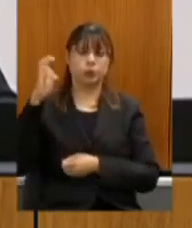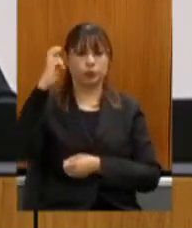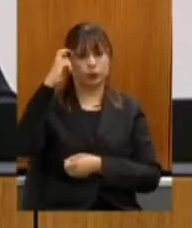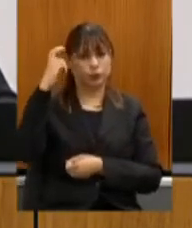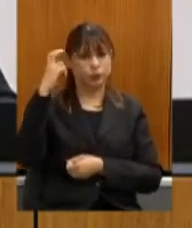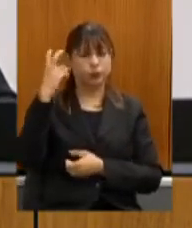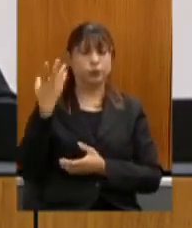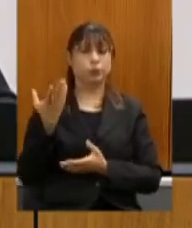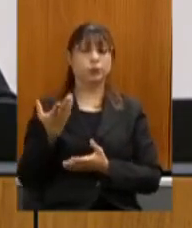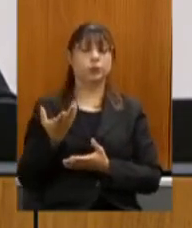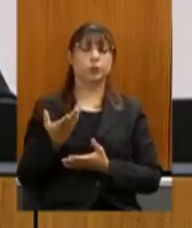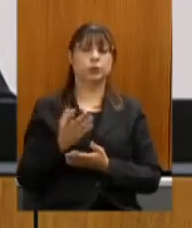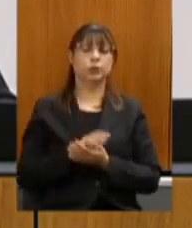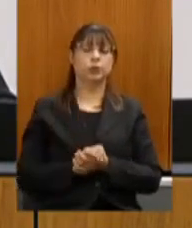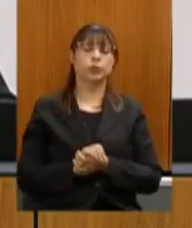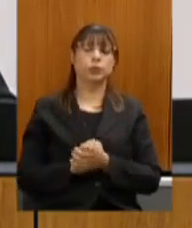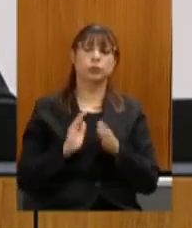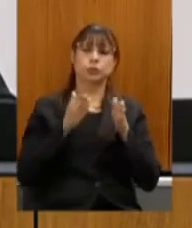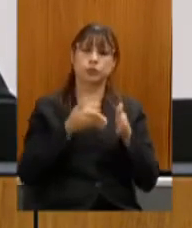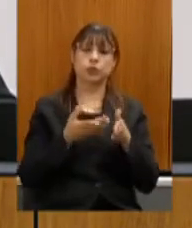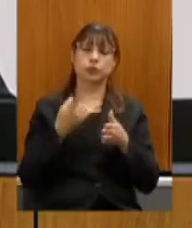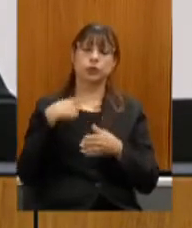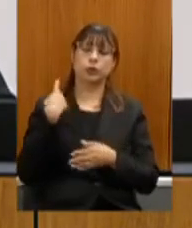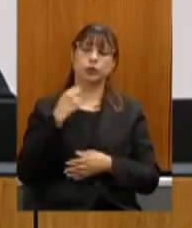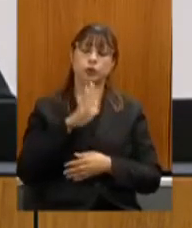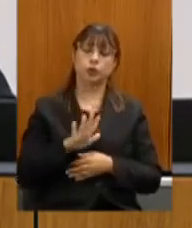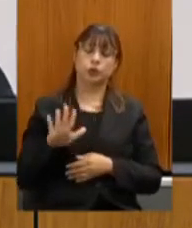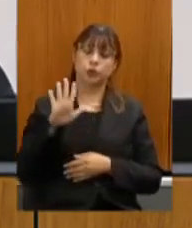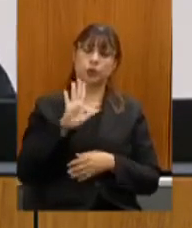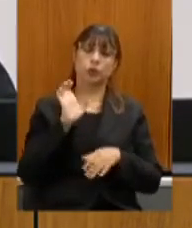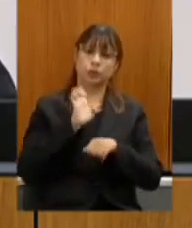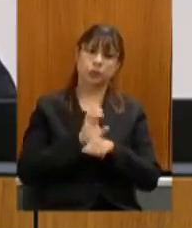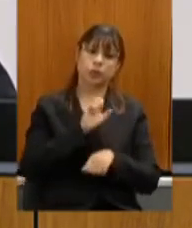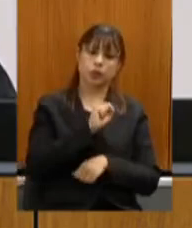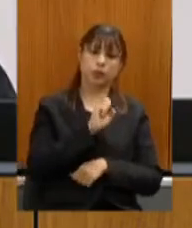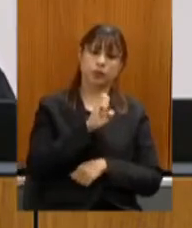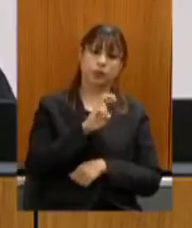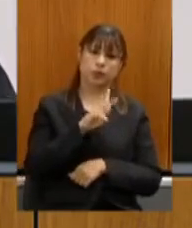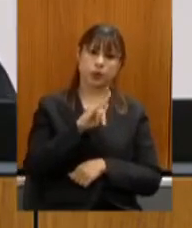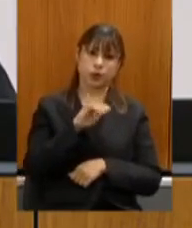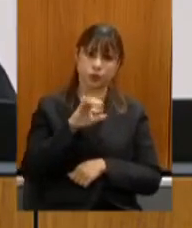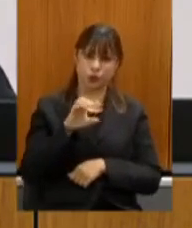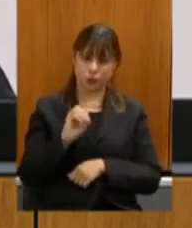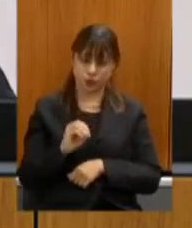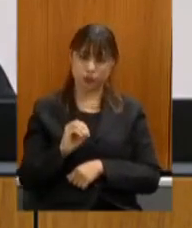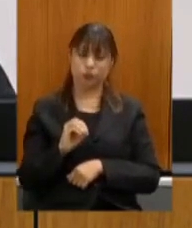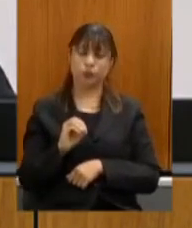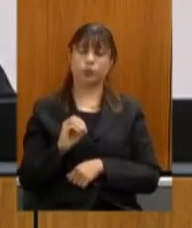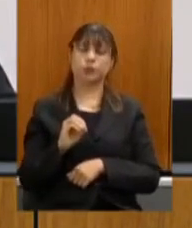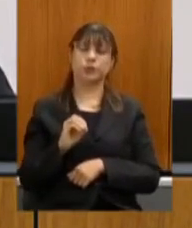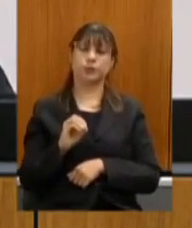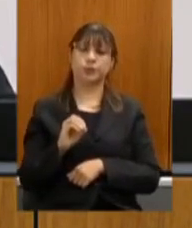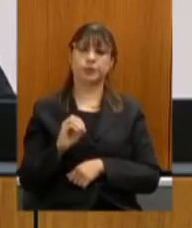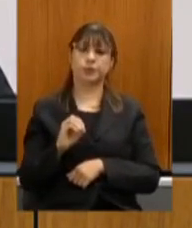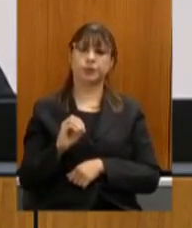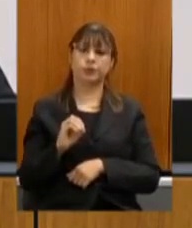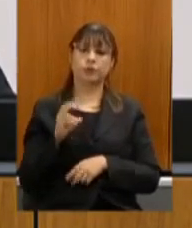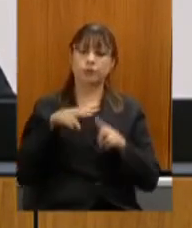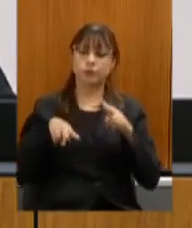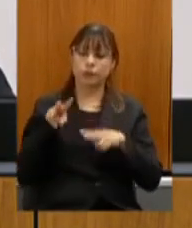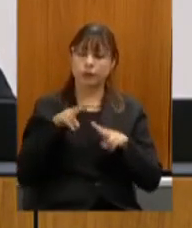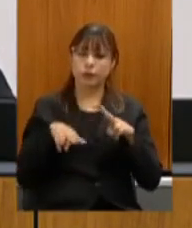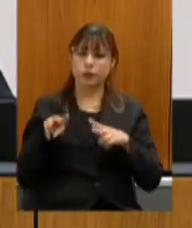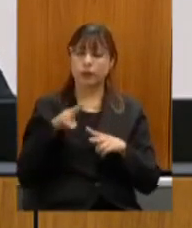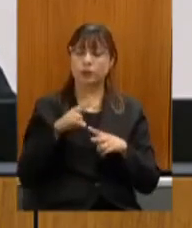ao advogado geral do estado Sérgio Pessoa de Paula Castro em que solicitam revisão do